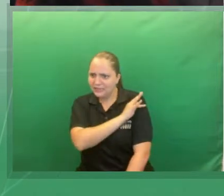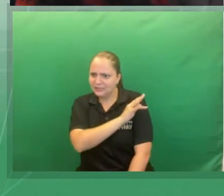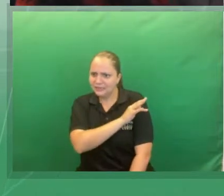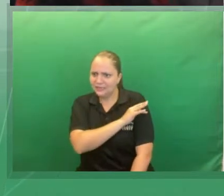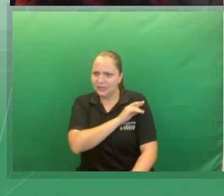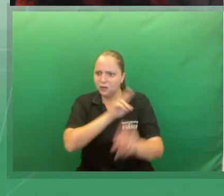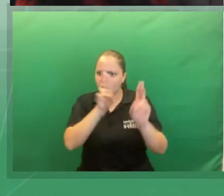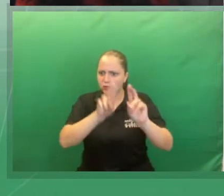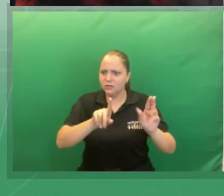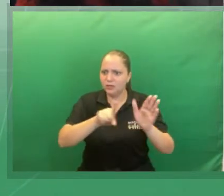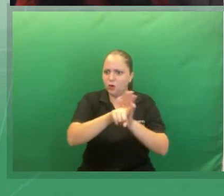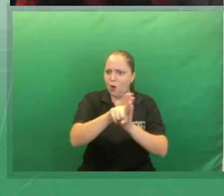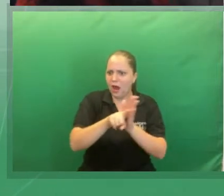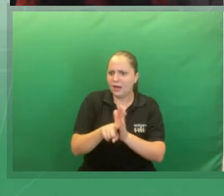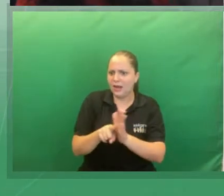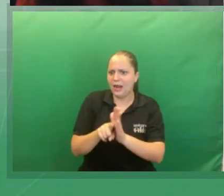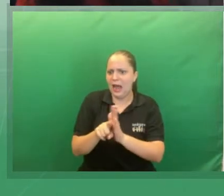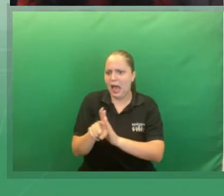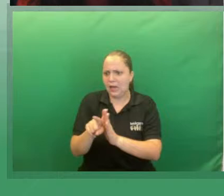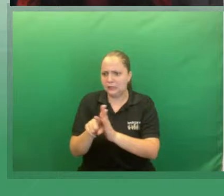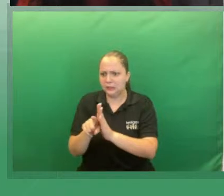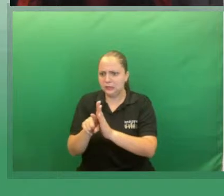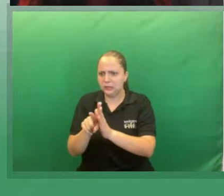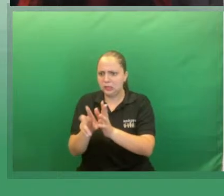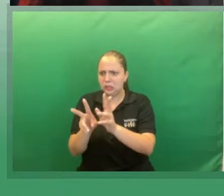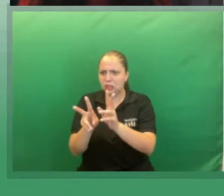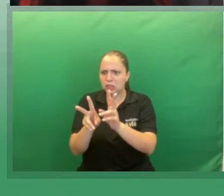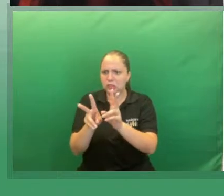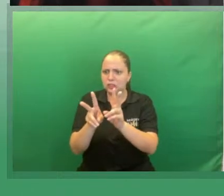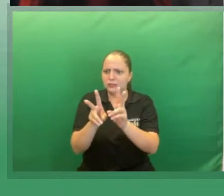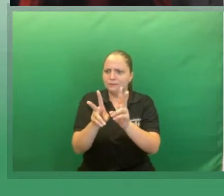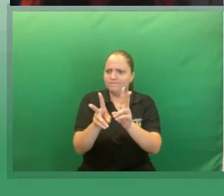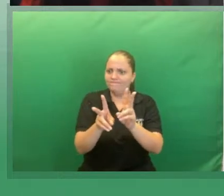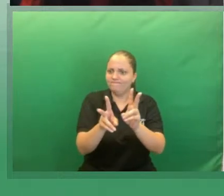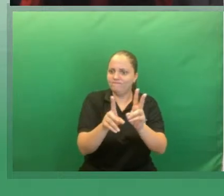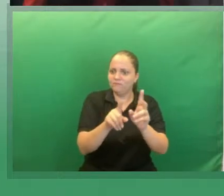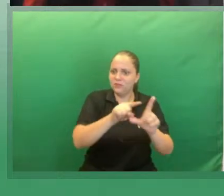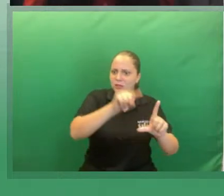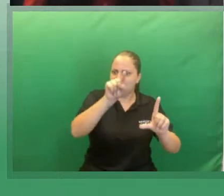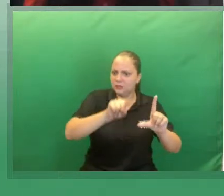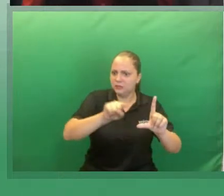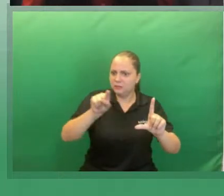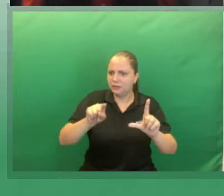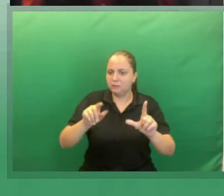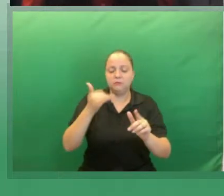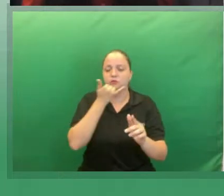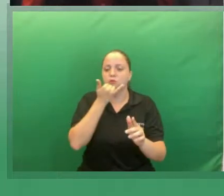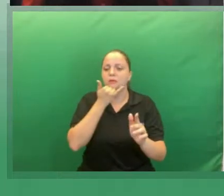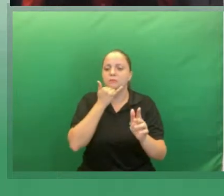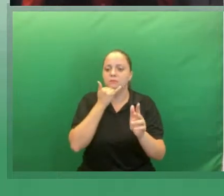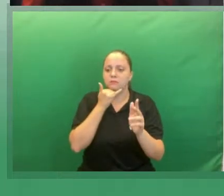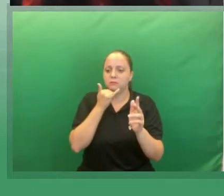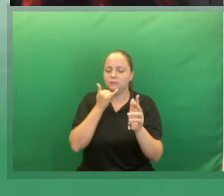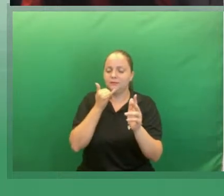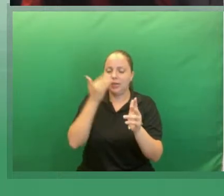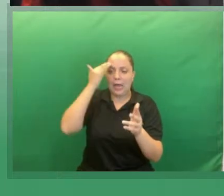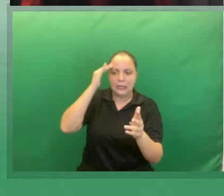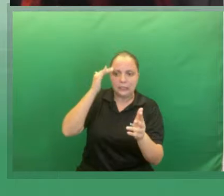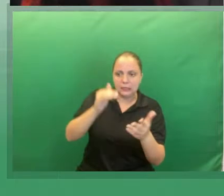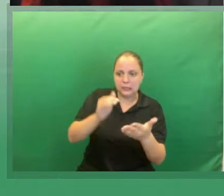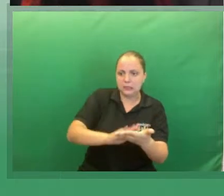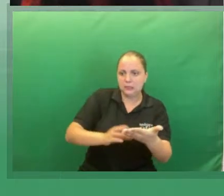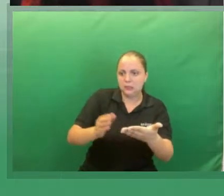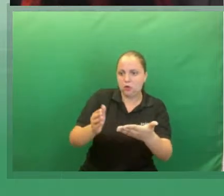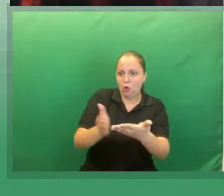a partir da perspectiva multimodal e do referencial teórico estudado na revisão da literatura.